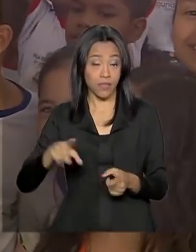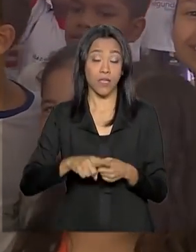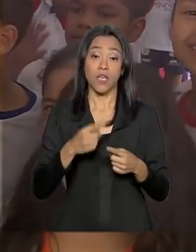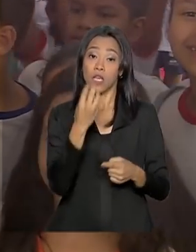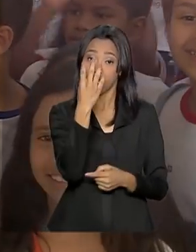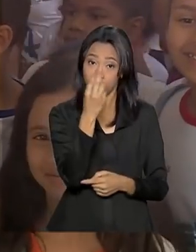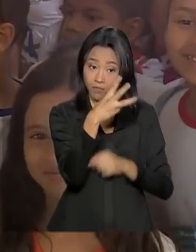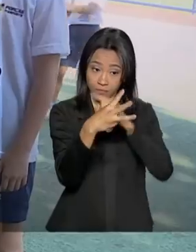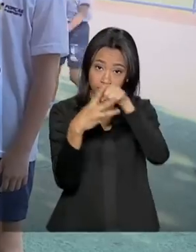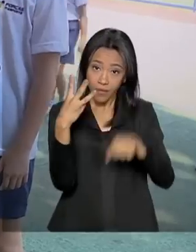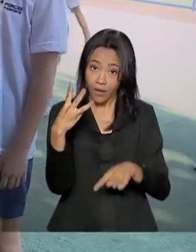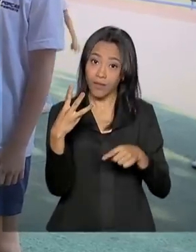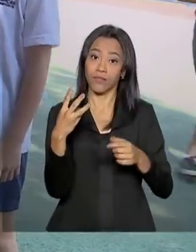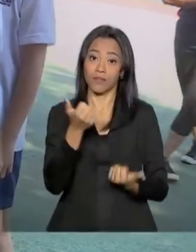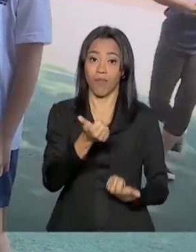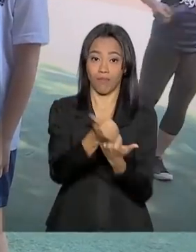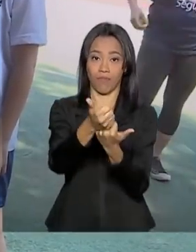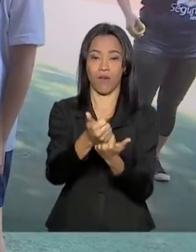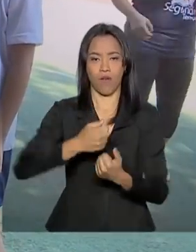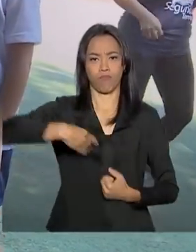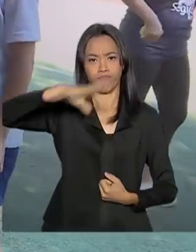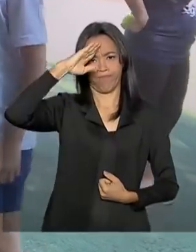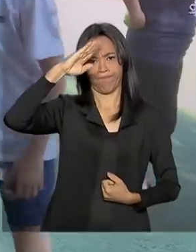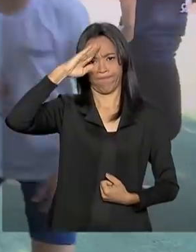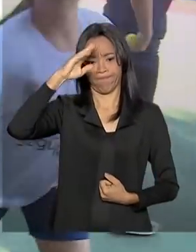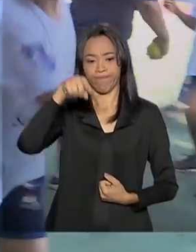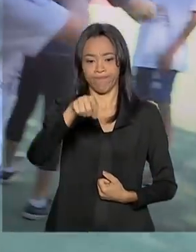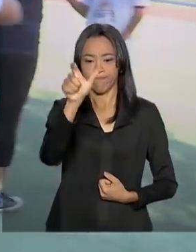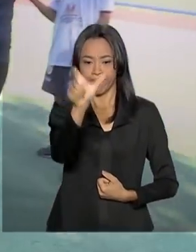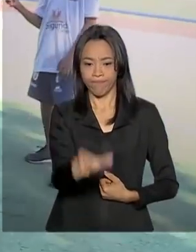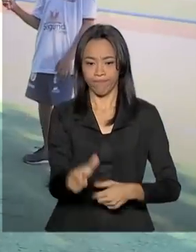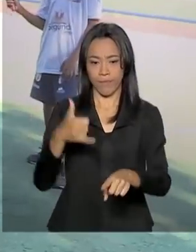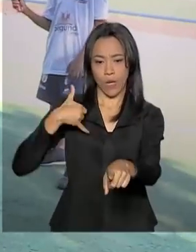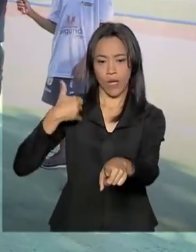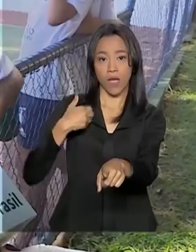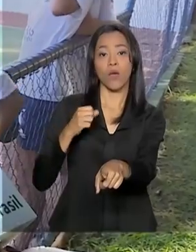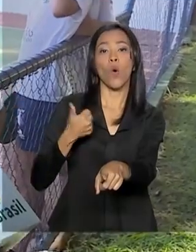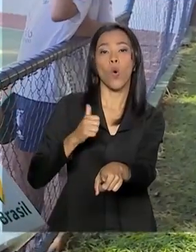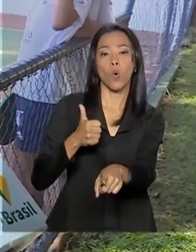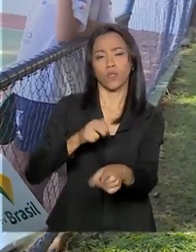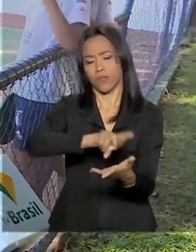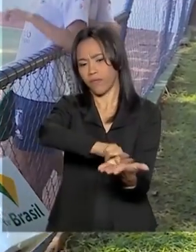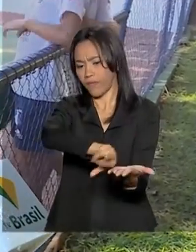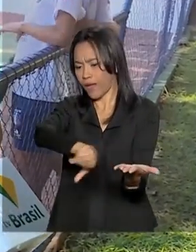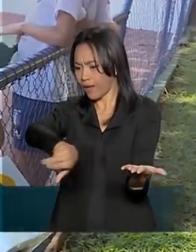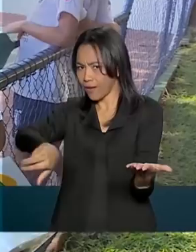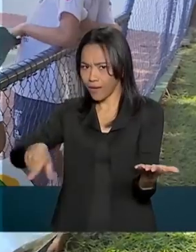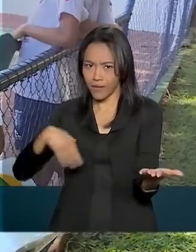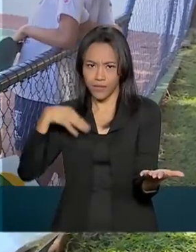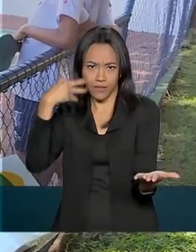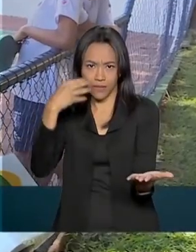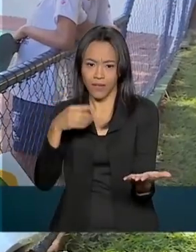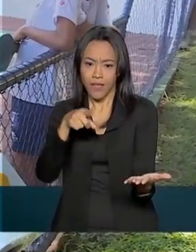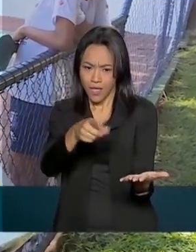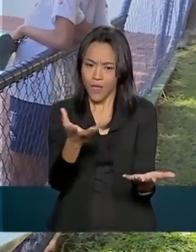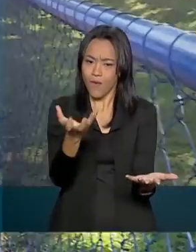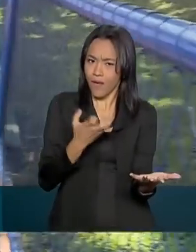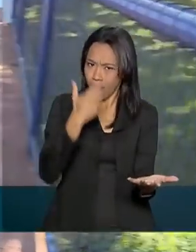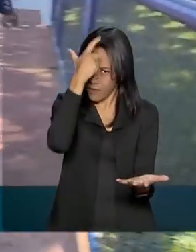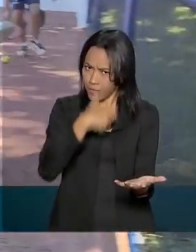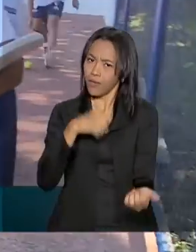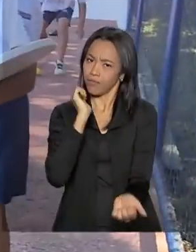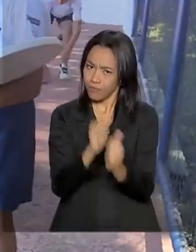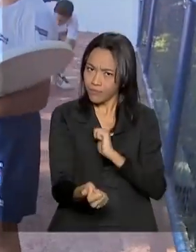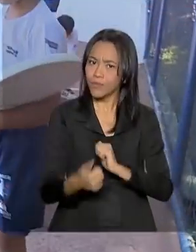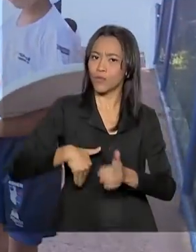Marinha e Força Aérea. Beatriz tem 11 anos. Ela faz várias oficinas. Eu quero ser uma atleta de futebol.